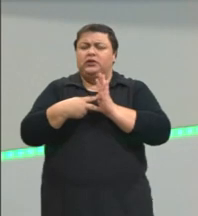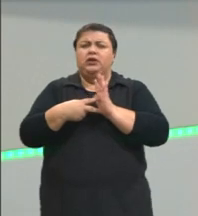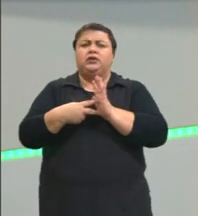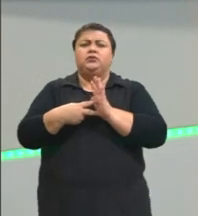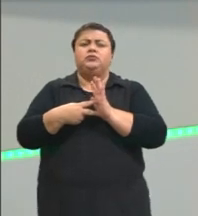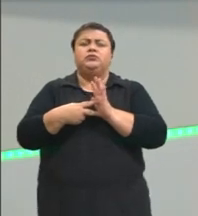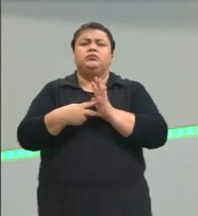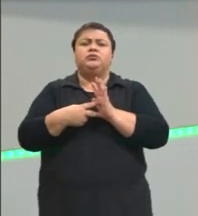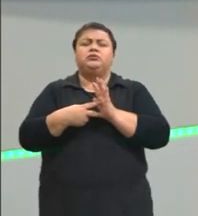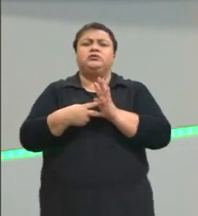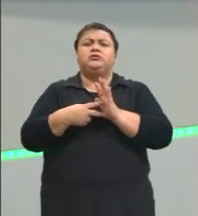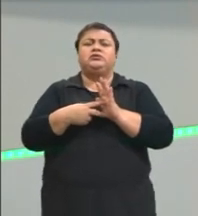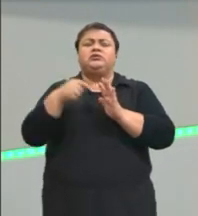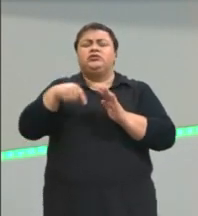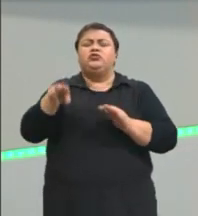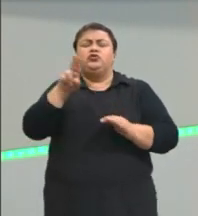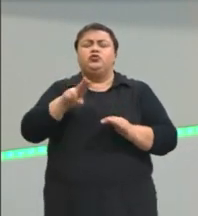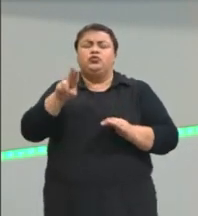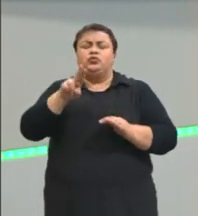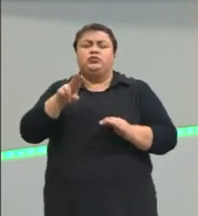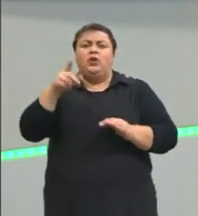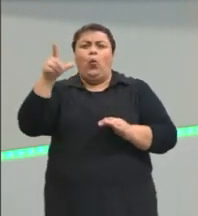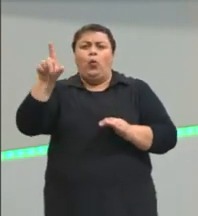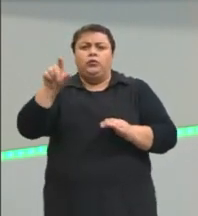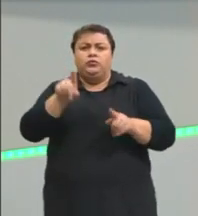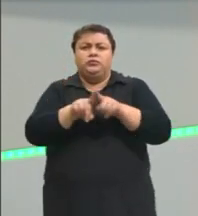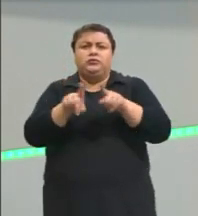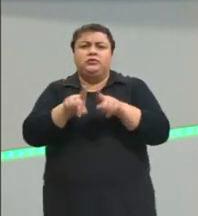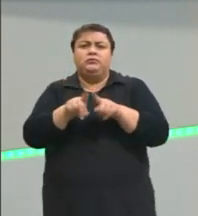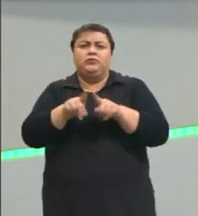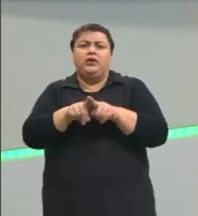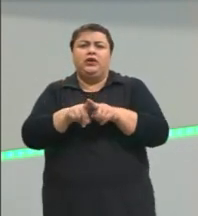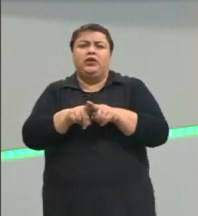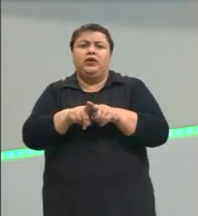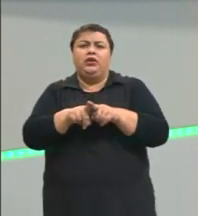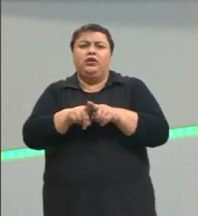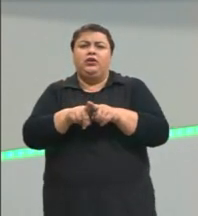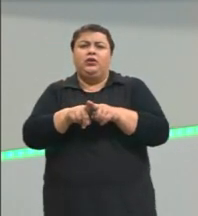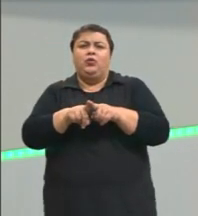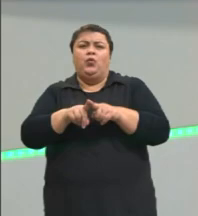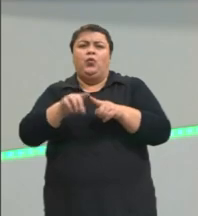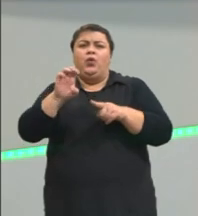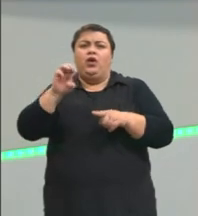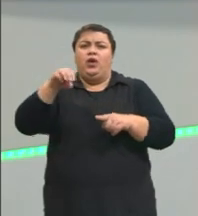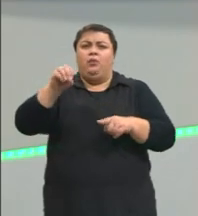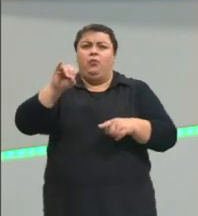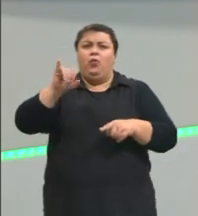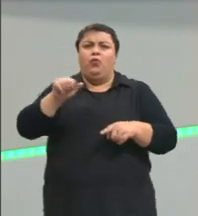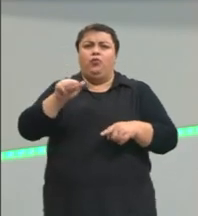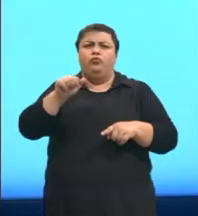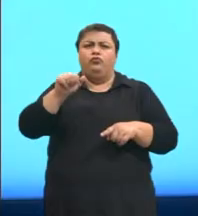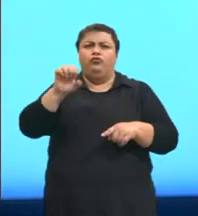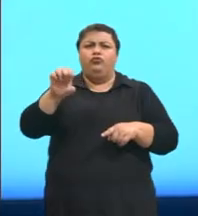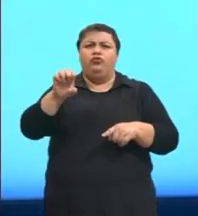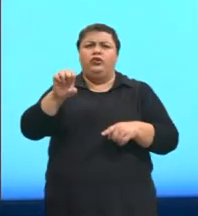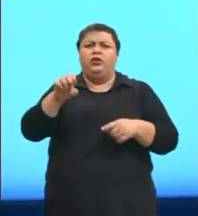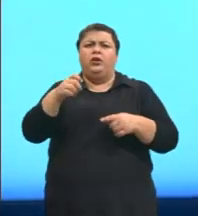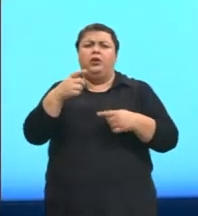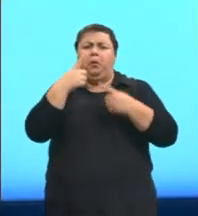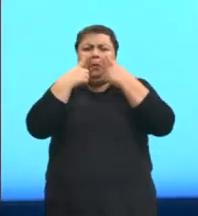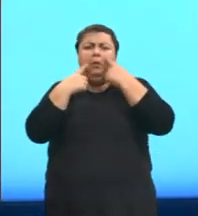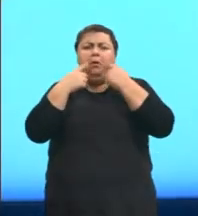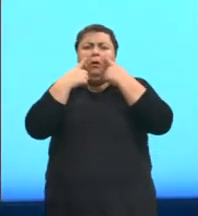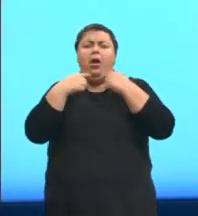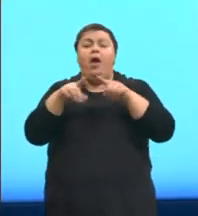trouxe também o que a gente usa muito. Eu trouxe um emoji de exemplo, mas a gente poderia falar hoje também